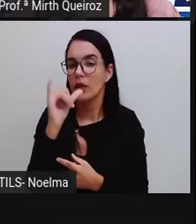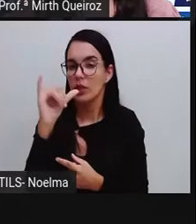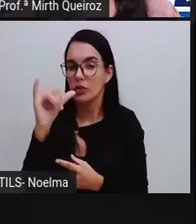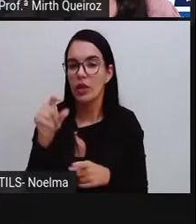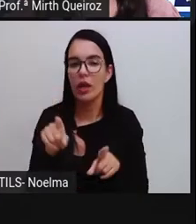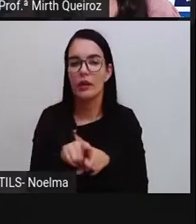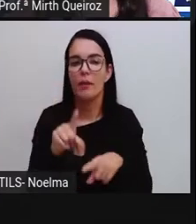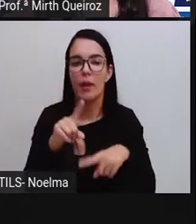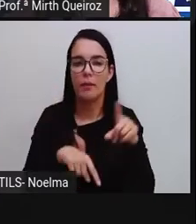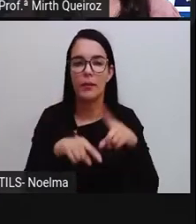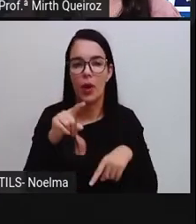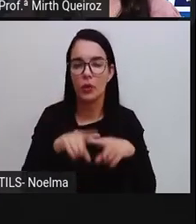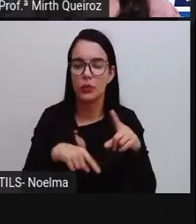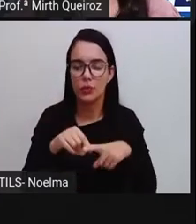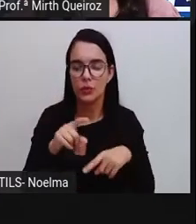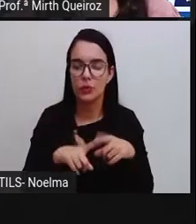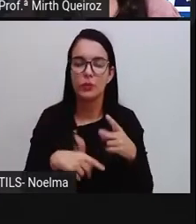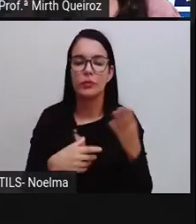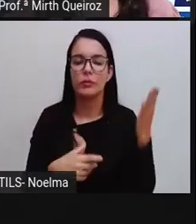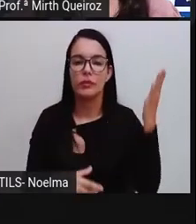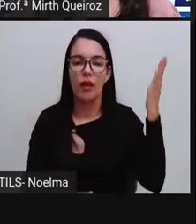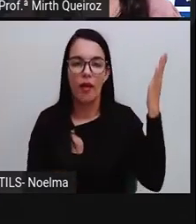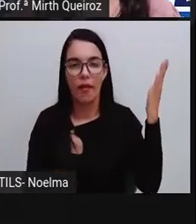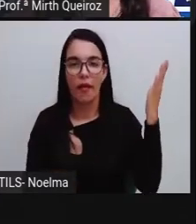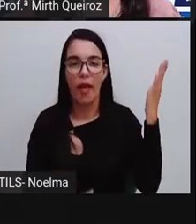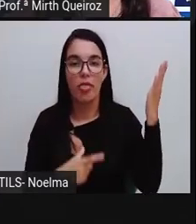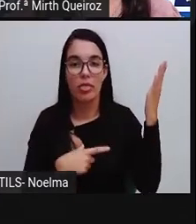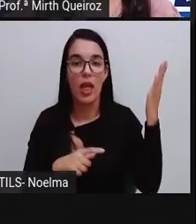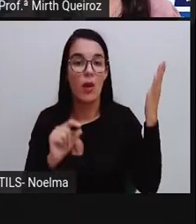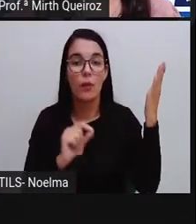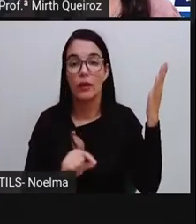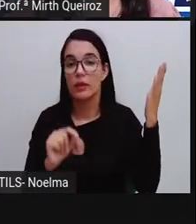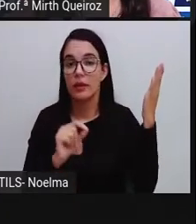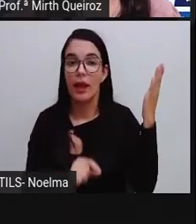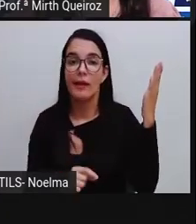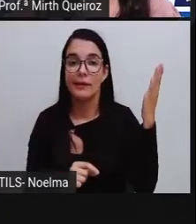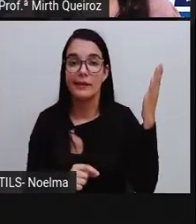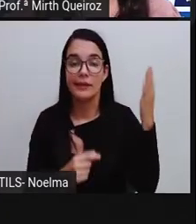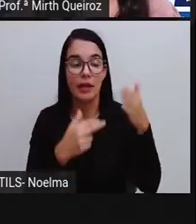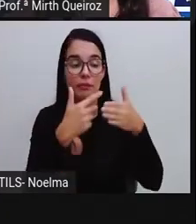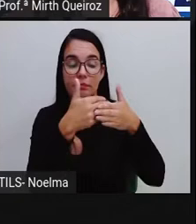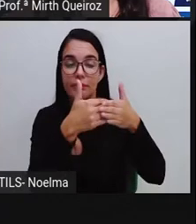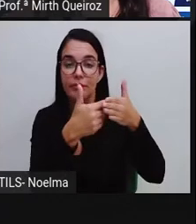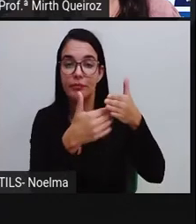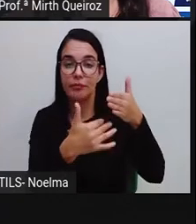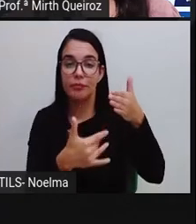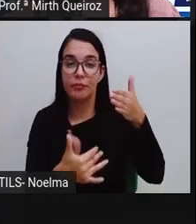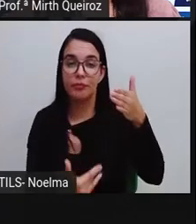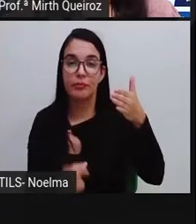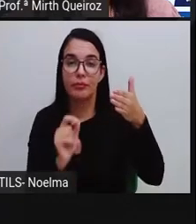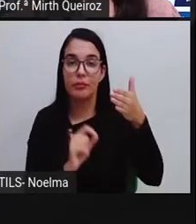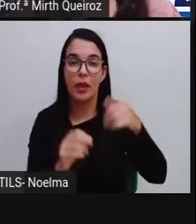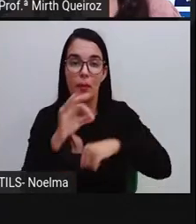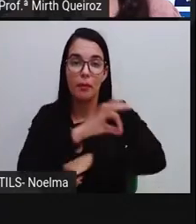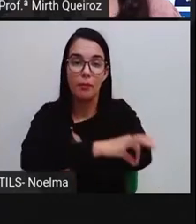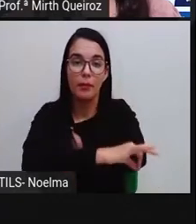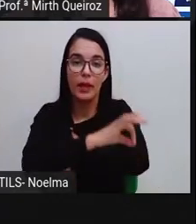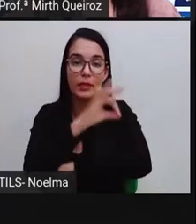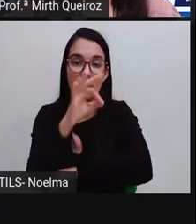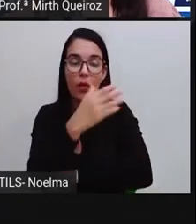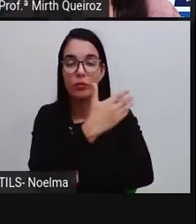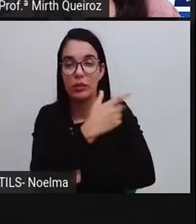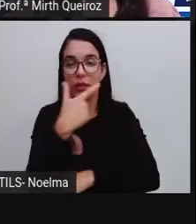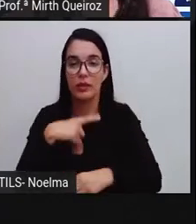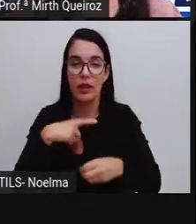industrial, como a gente viu lá, o próprio plástico, né? E aqui a gente tem alguns dos derivados do petróleo, a gasolina, o óleo